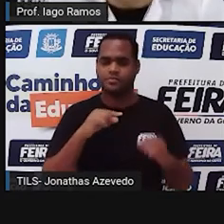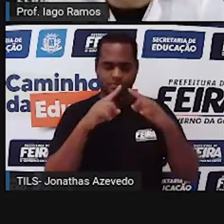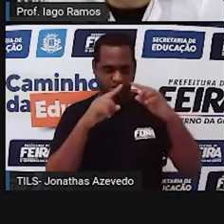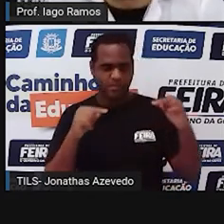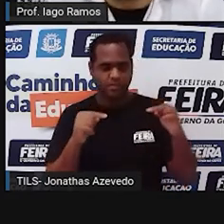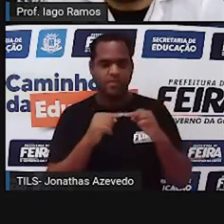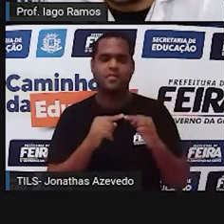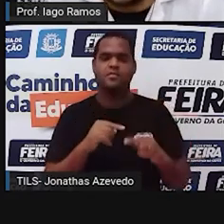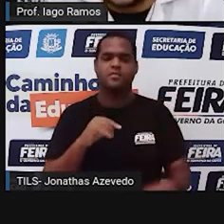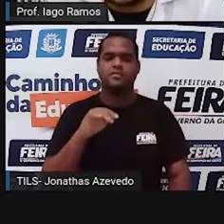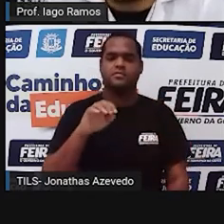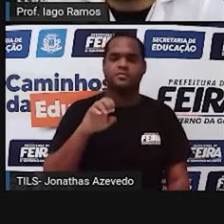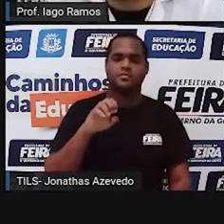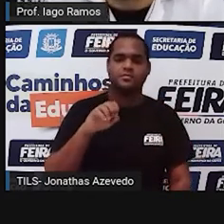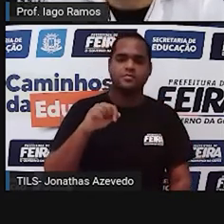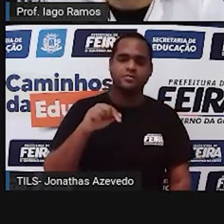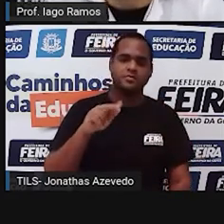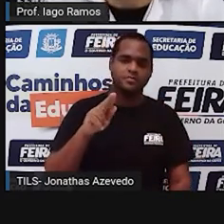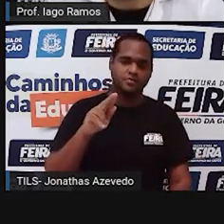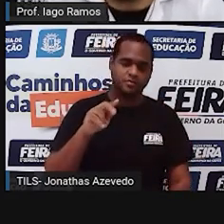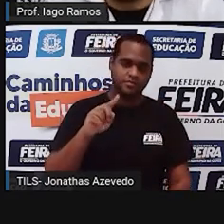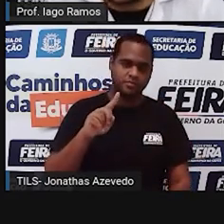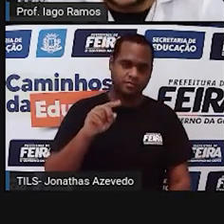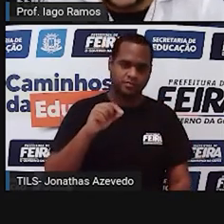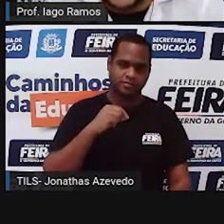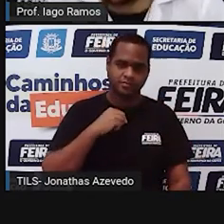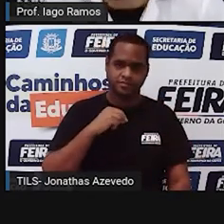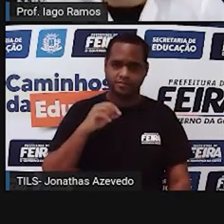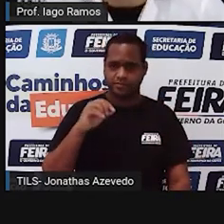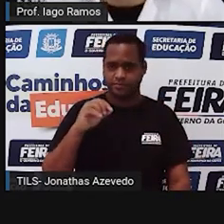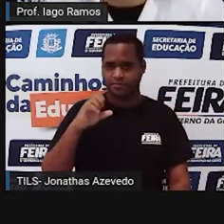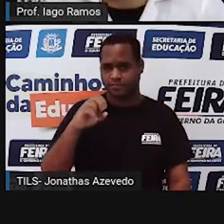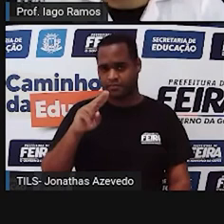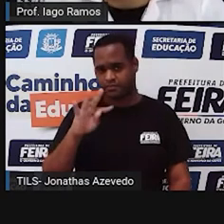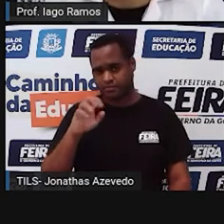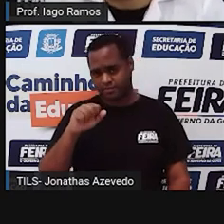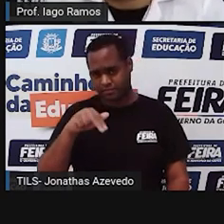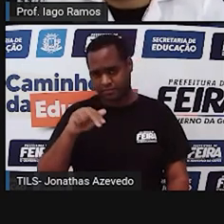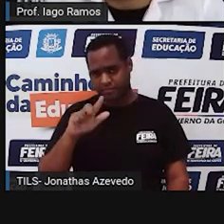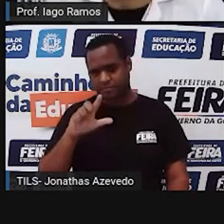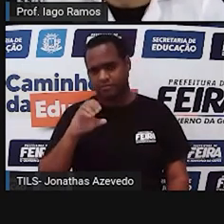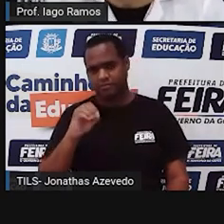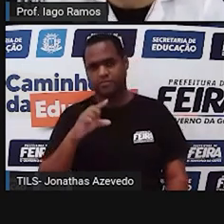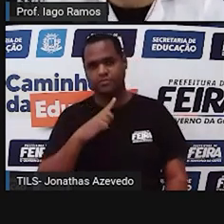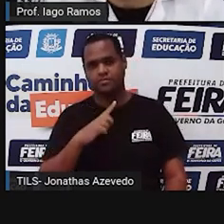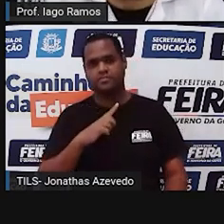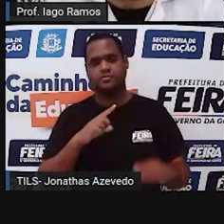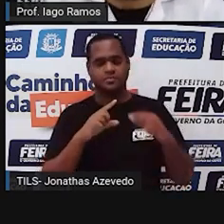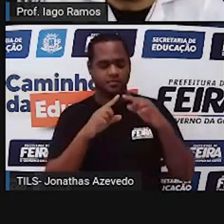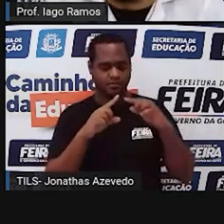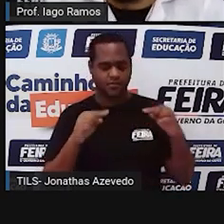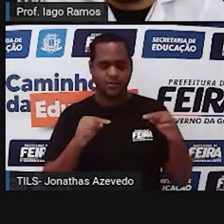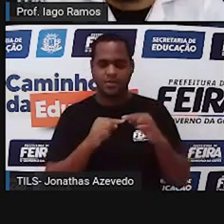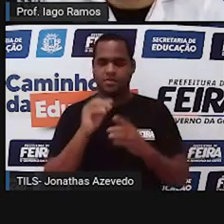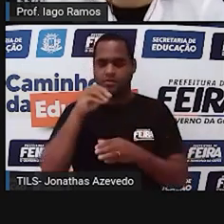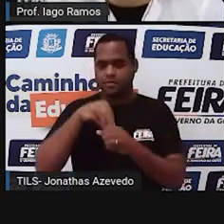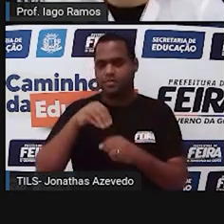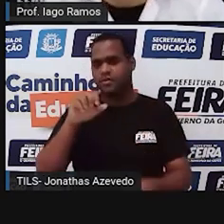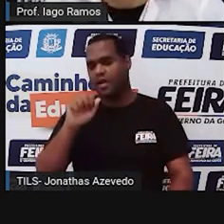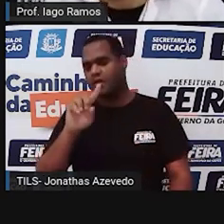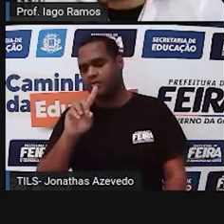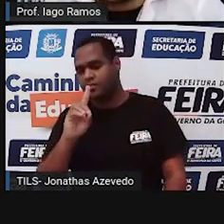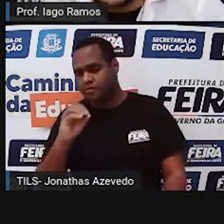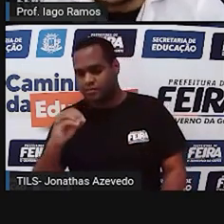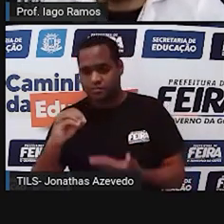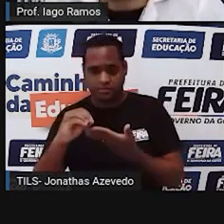tá? Mas o triângulo equilátero, ele é acutângulo, porque os três ângulos lá dentro são ângulos agudos, com